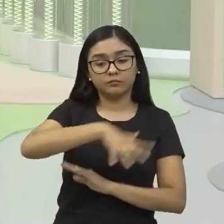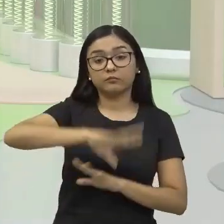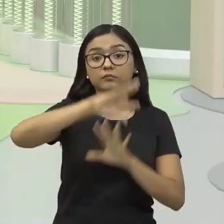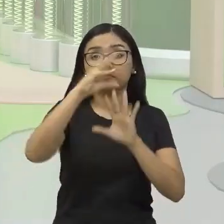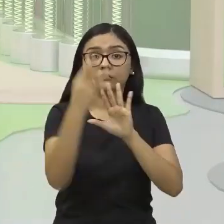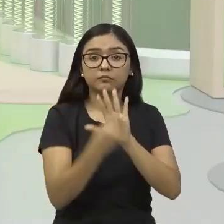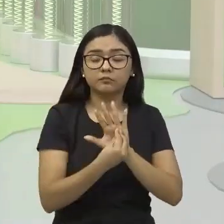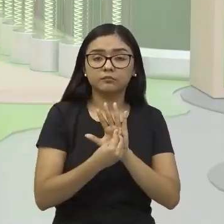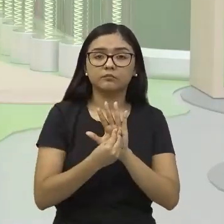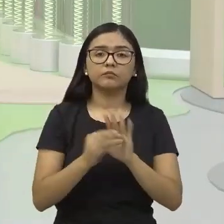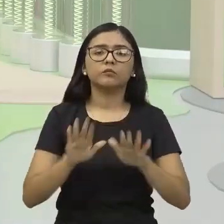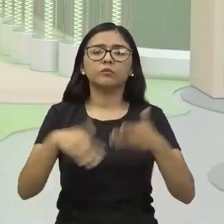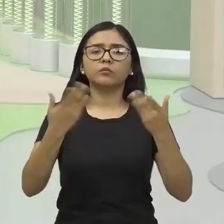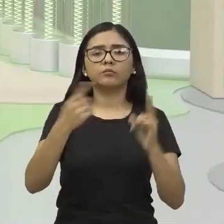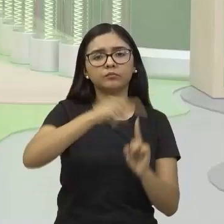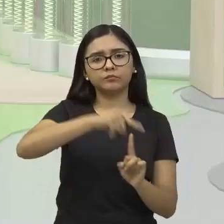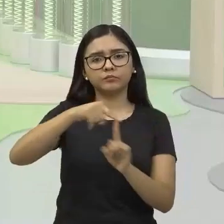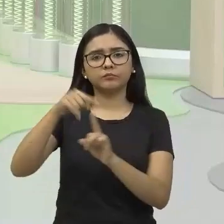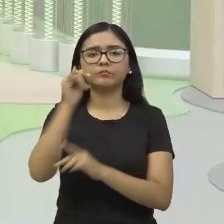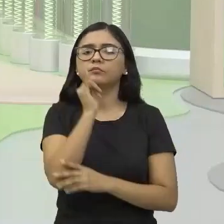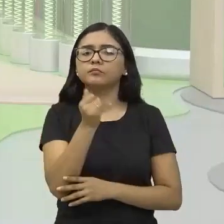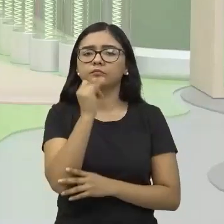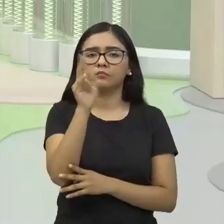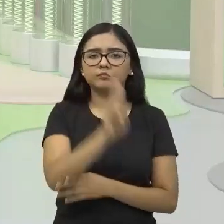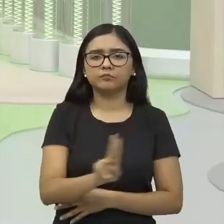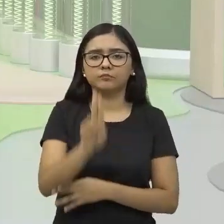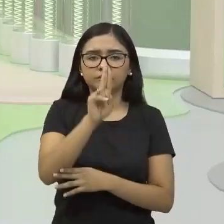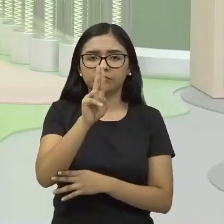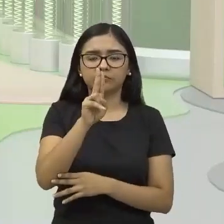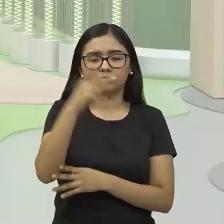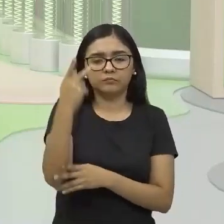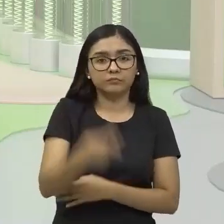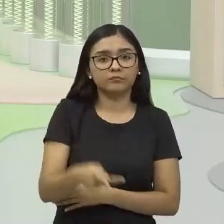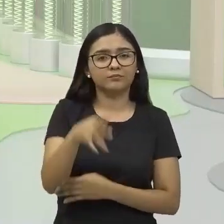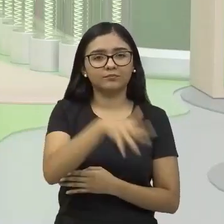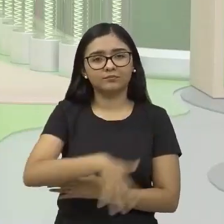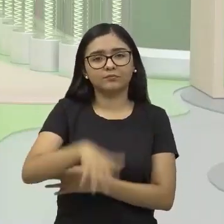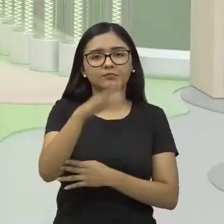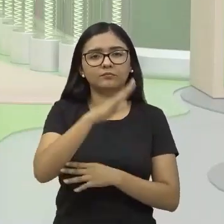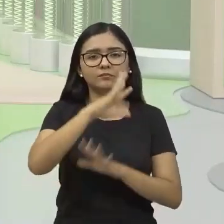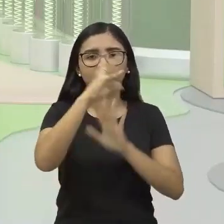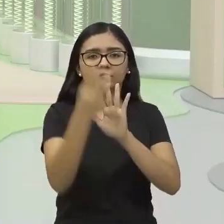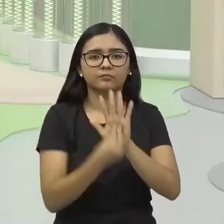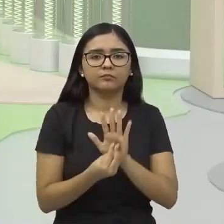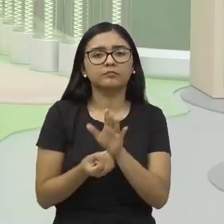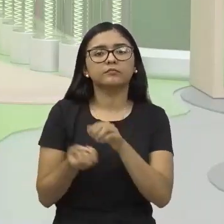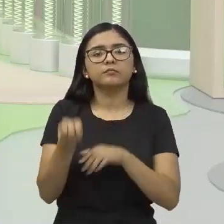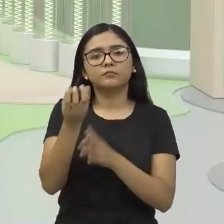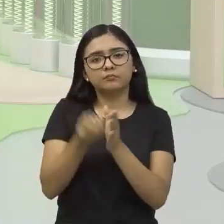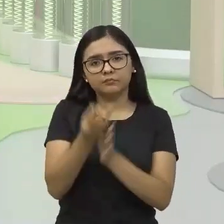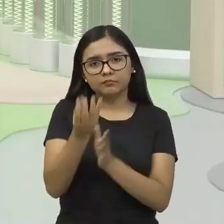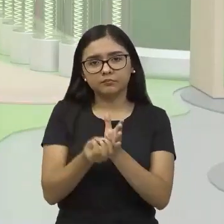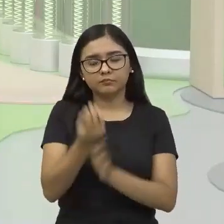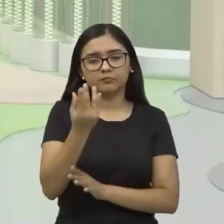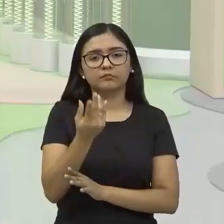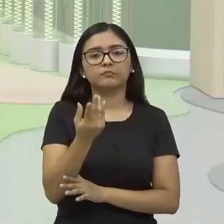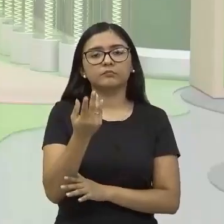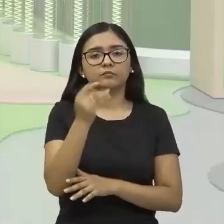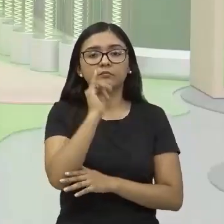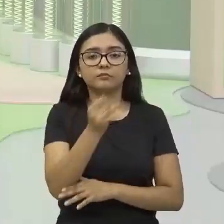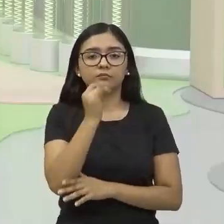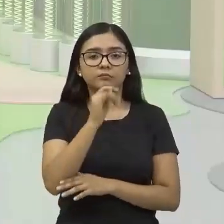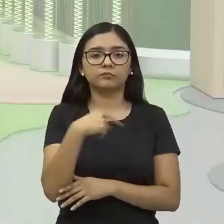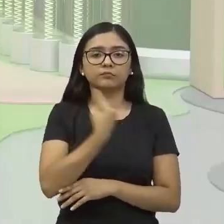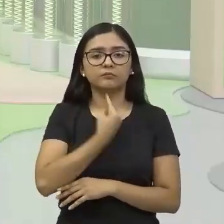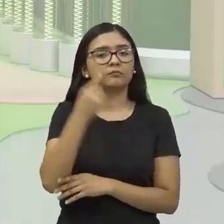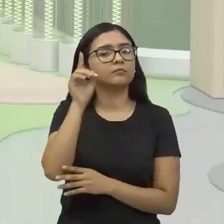Que fontes de energia são utilizadas na região amazônica para gerar energia para o nosso dia a dia? É isso